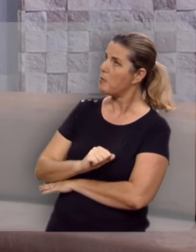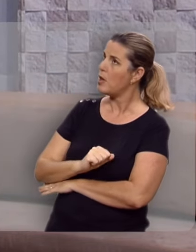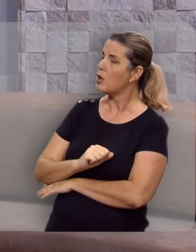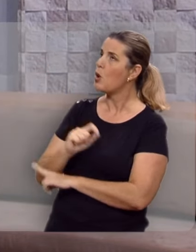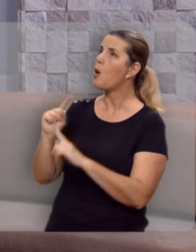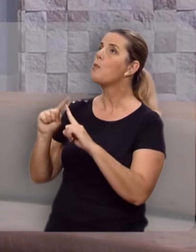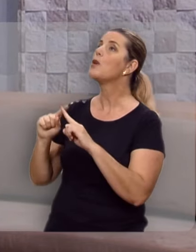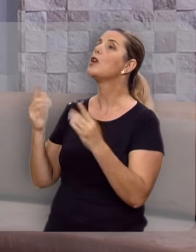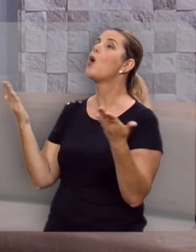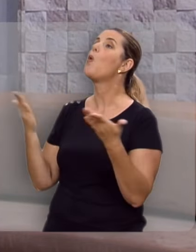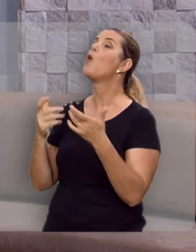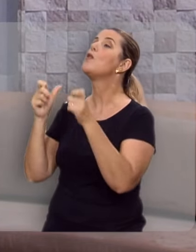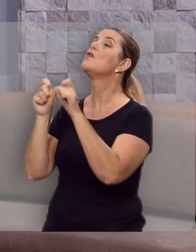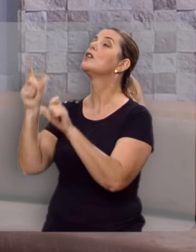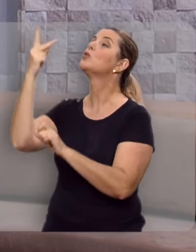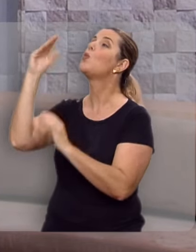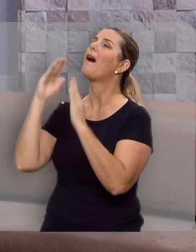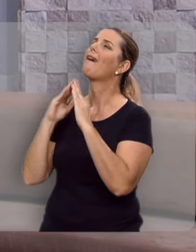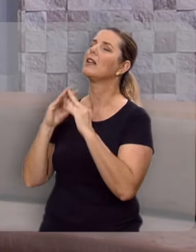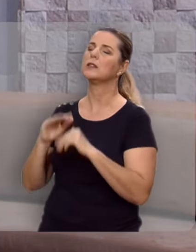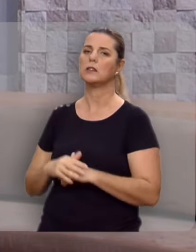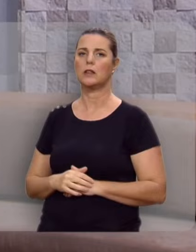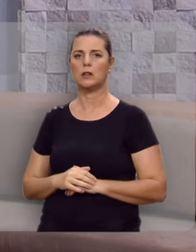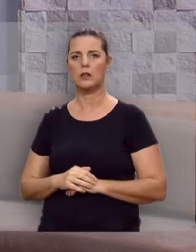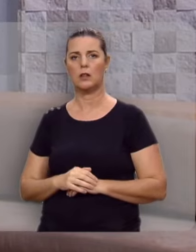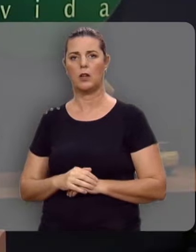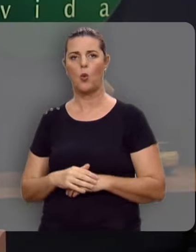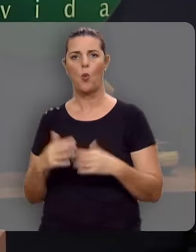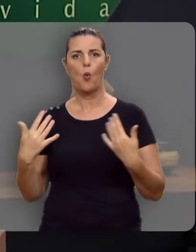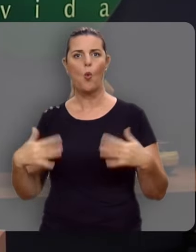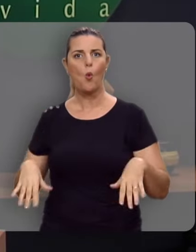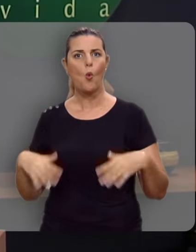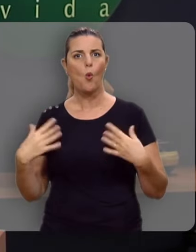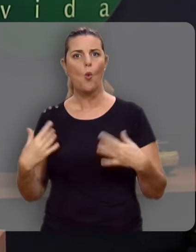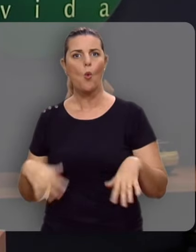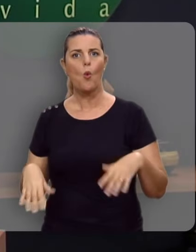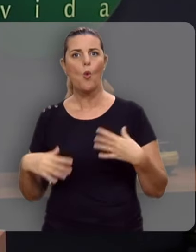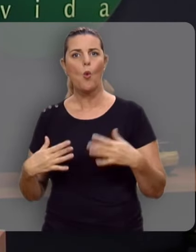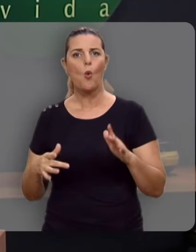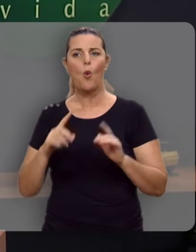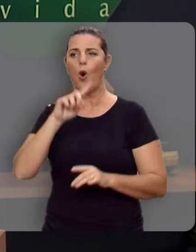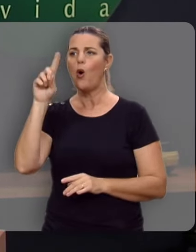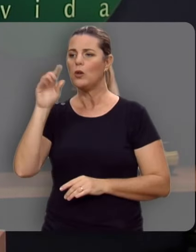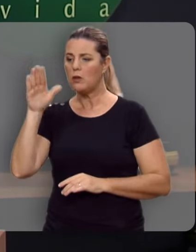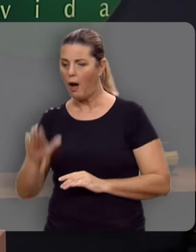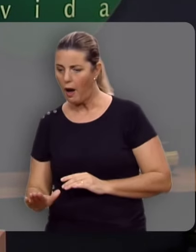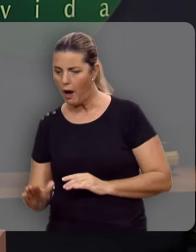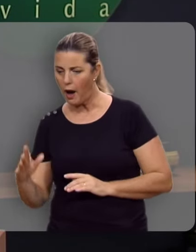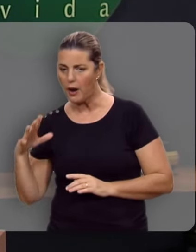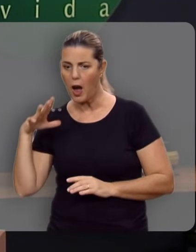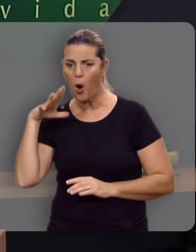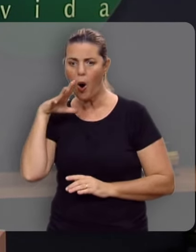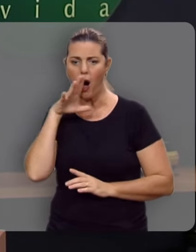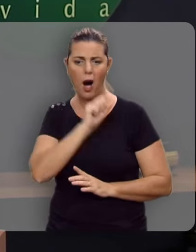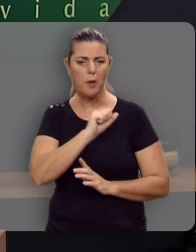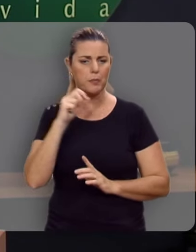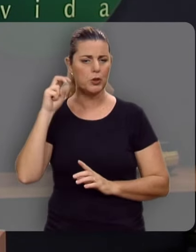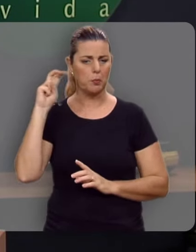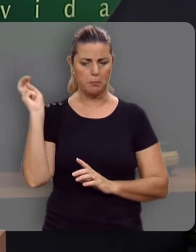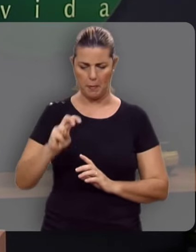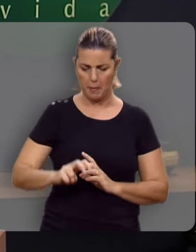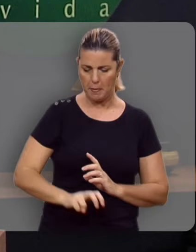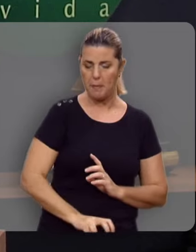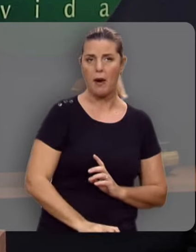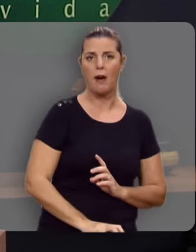porque hoje eu vou ficar na sua casa. Diz a Bíblia que Aqueu desceu a toda pressa e o recebeu com toda